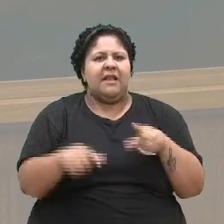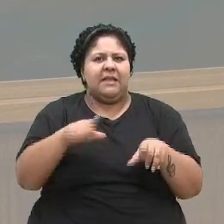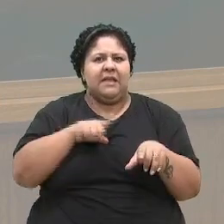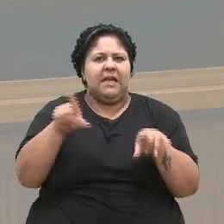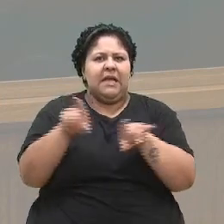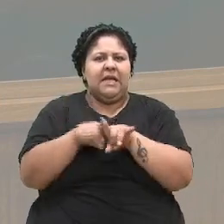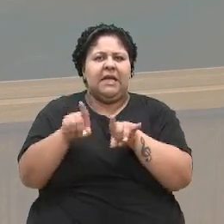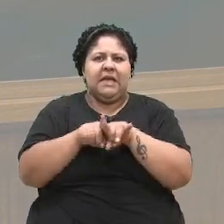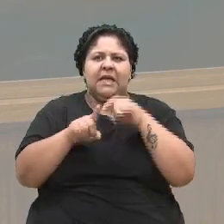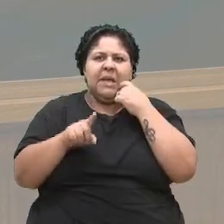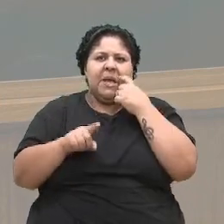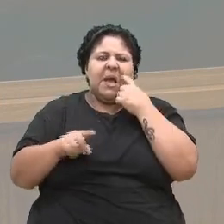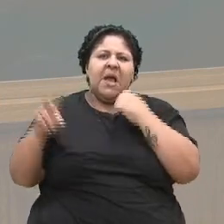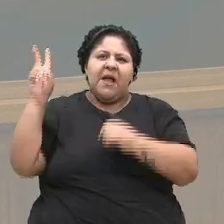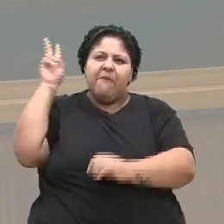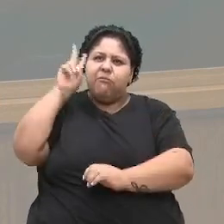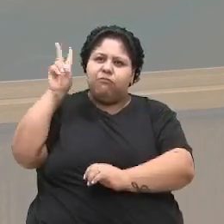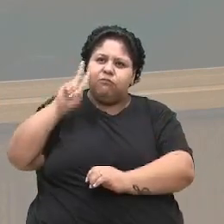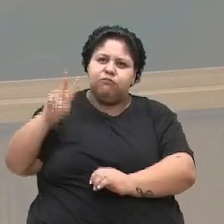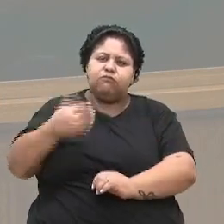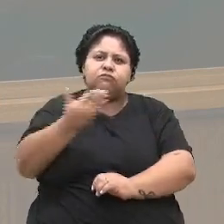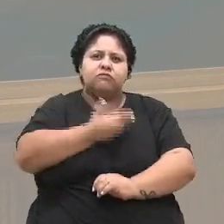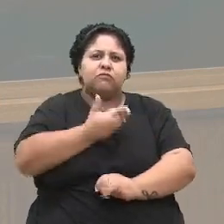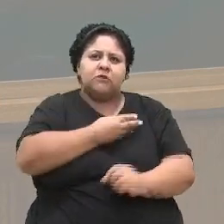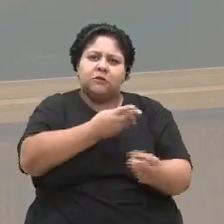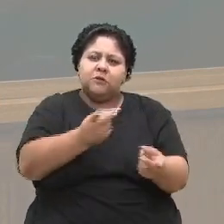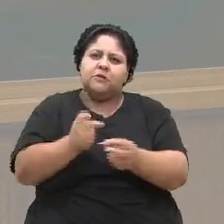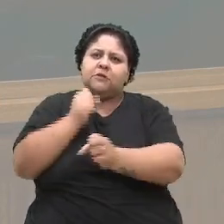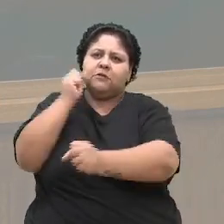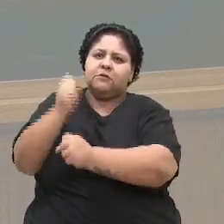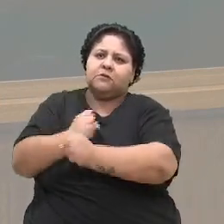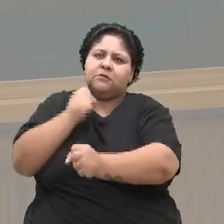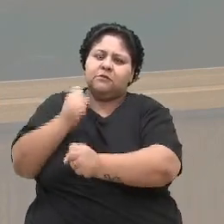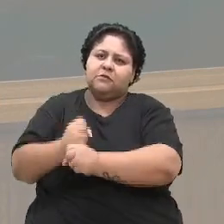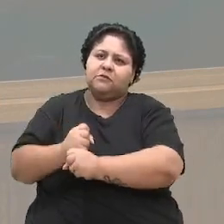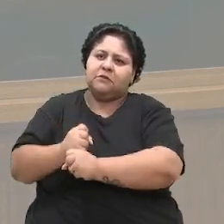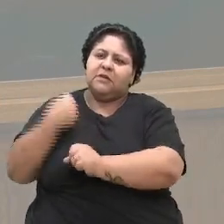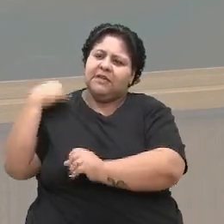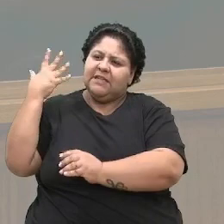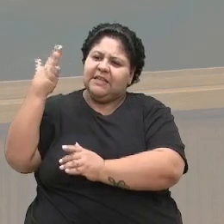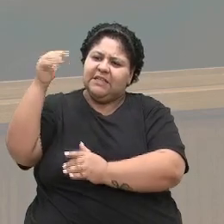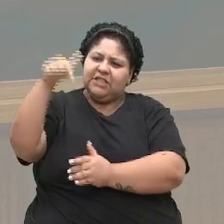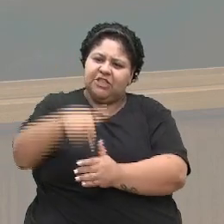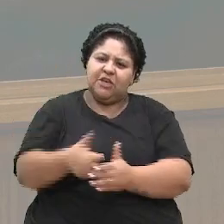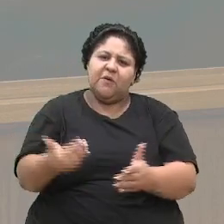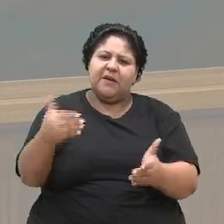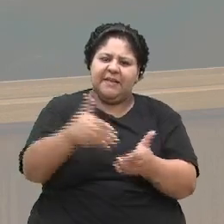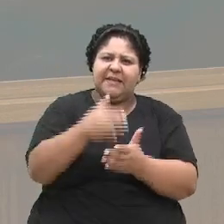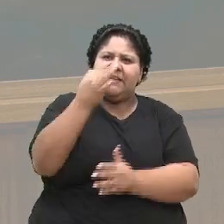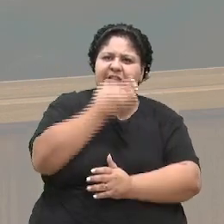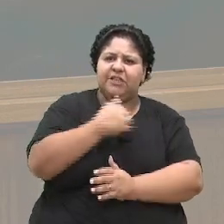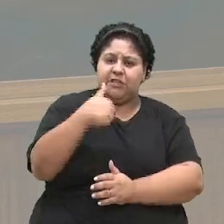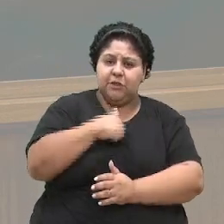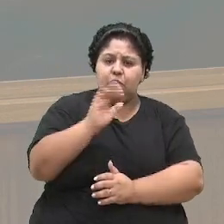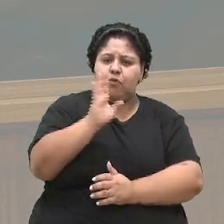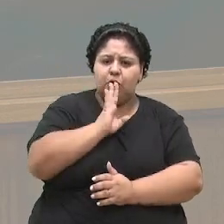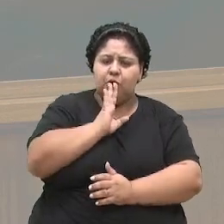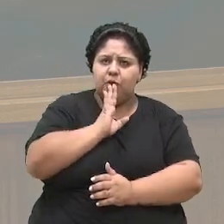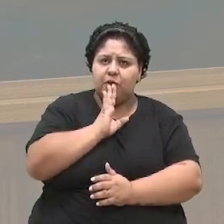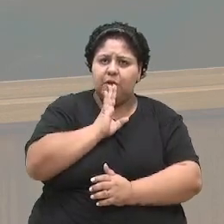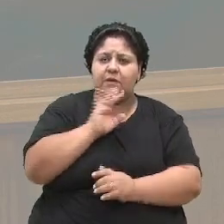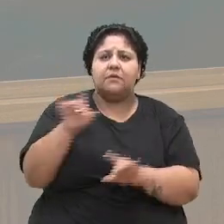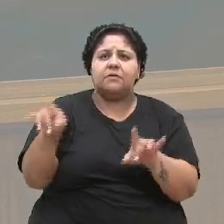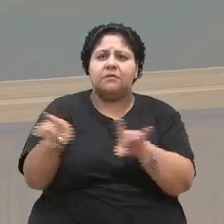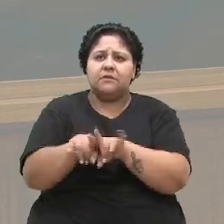de amizade há muitos anos, acredito, desde que ele chegou em Caxias, eu o conheço. Ele